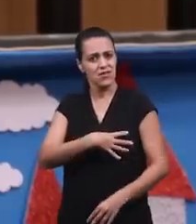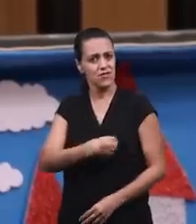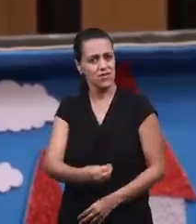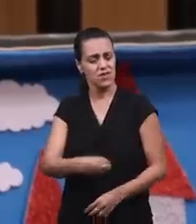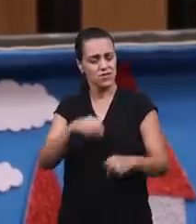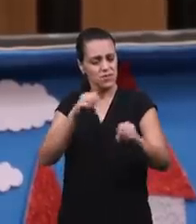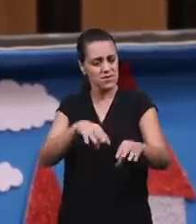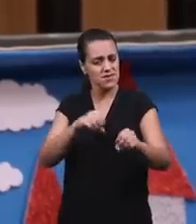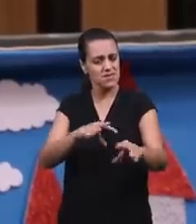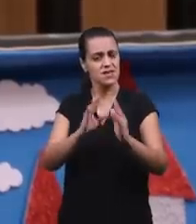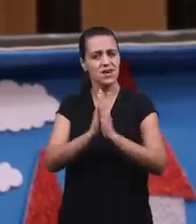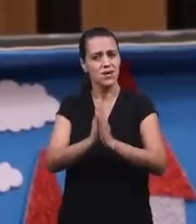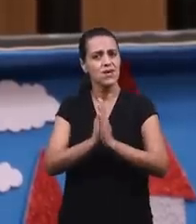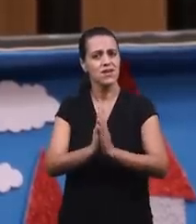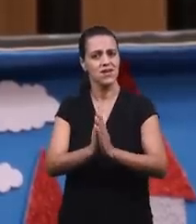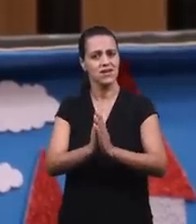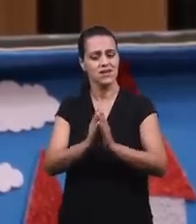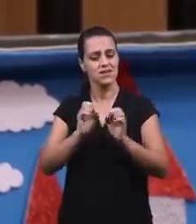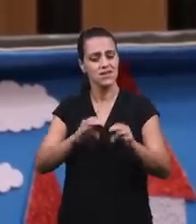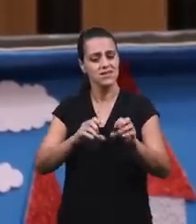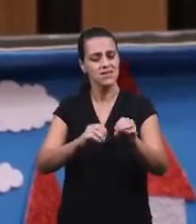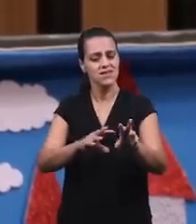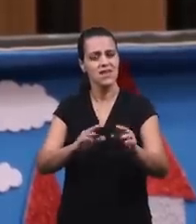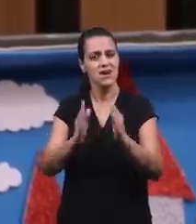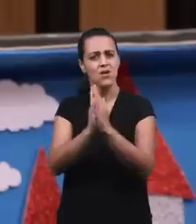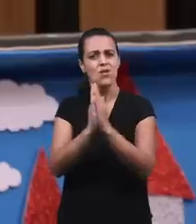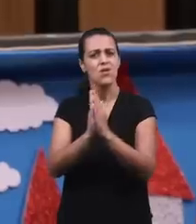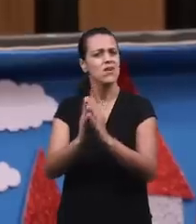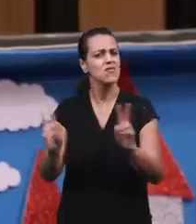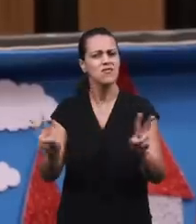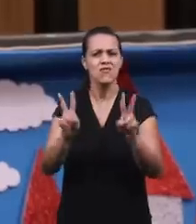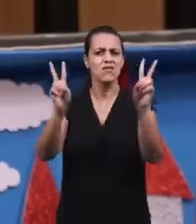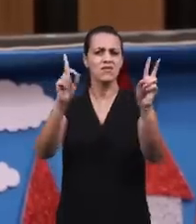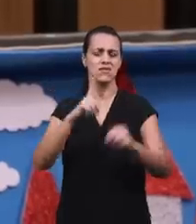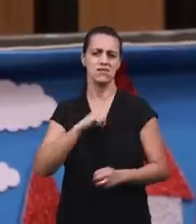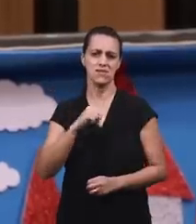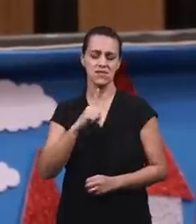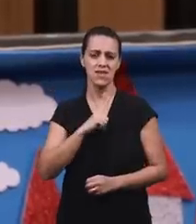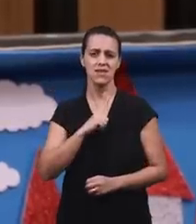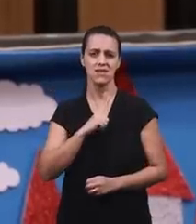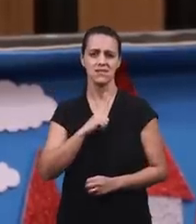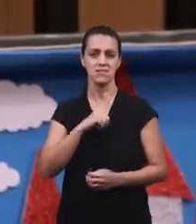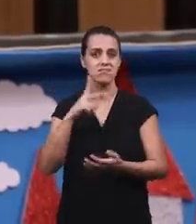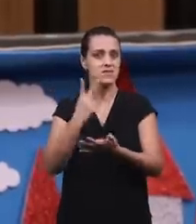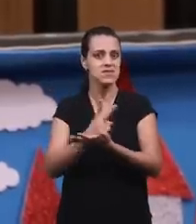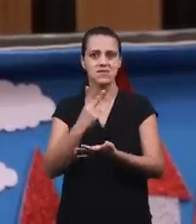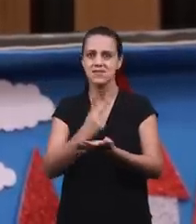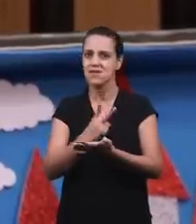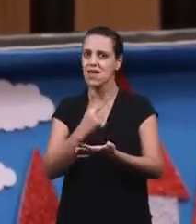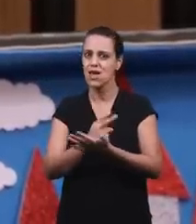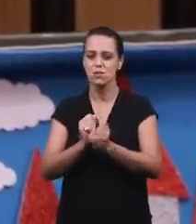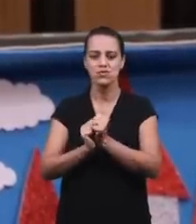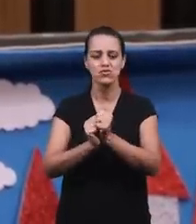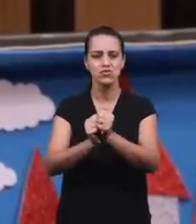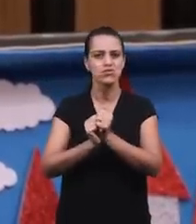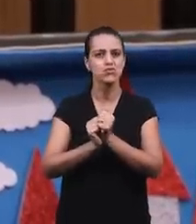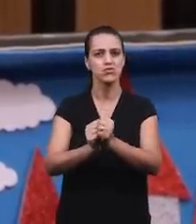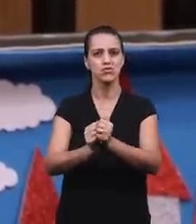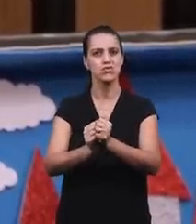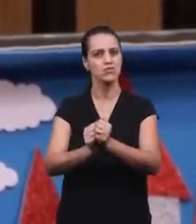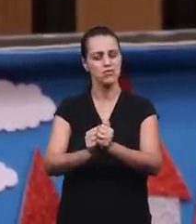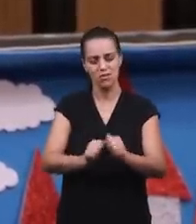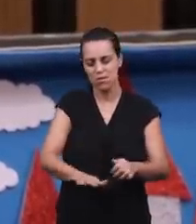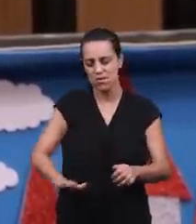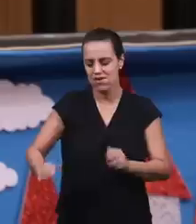Ensiná-los o valor da oração Desde pequenos, junto deles Orar pelos motivos que são